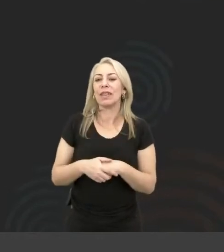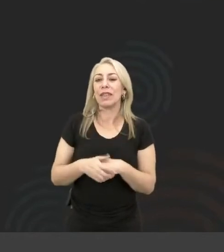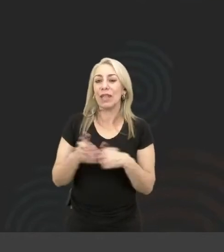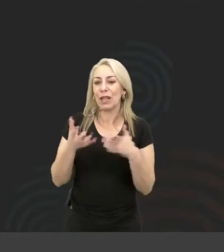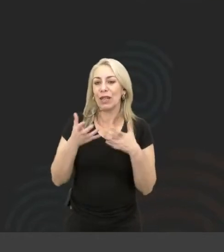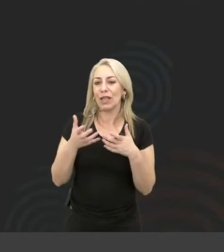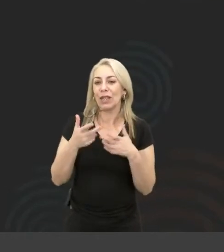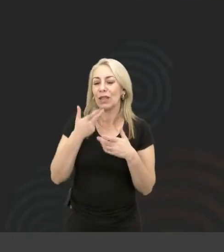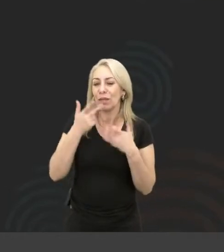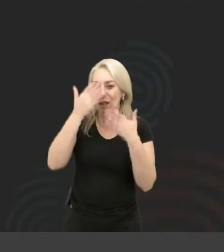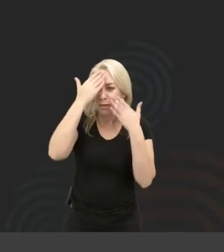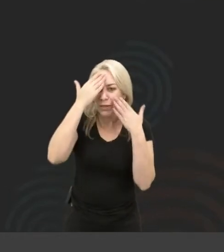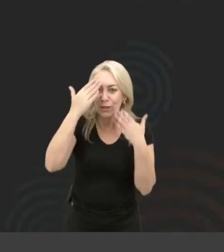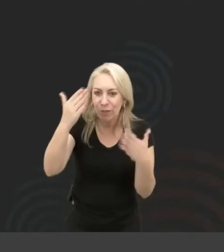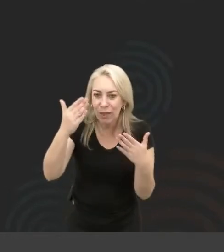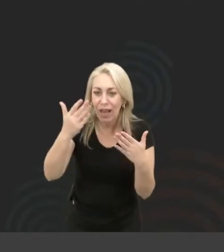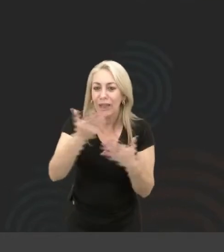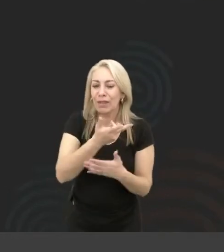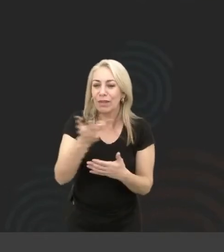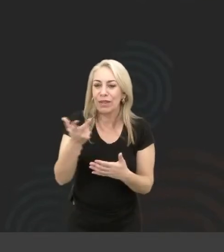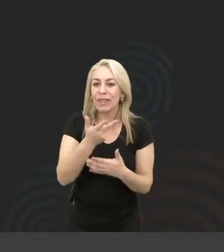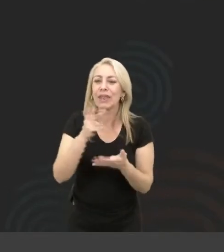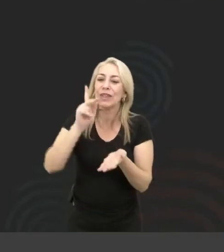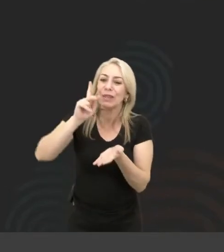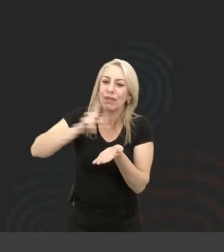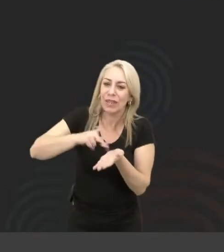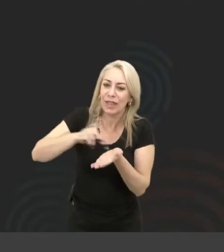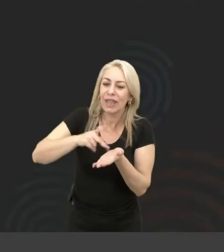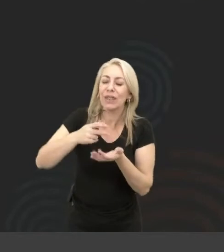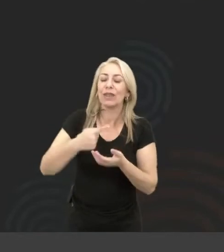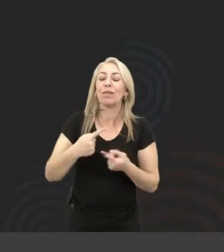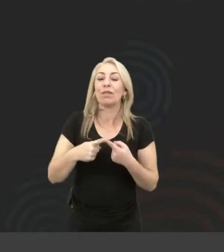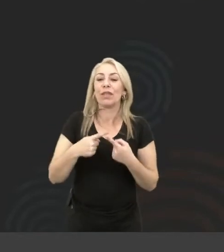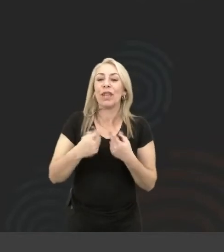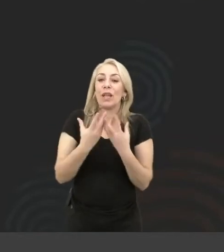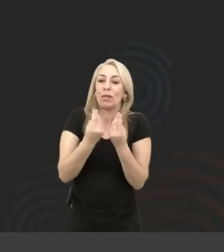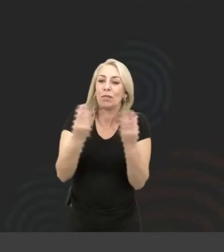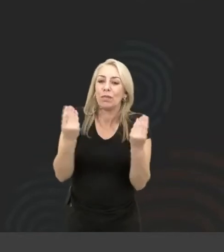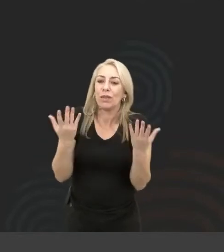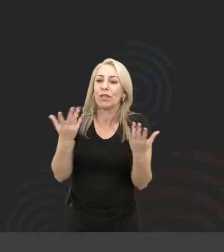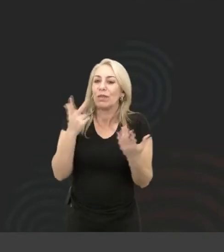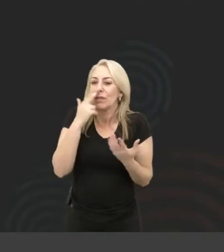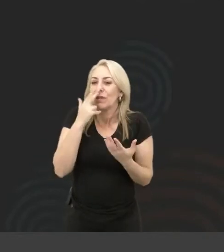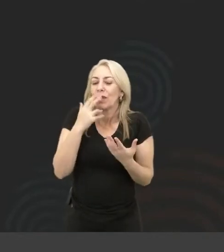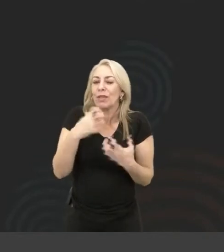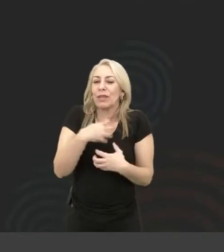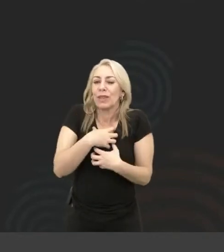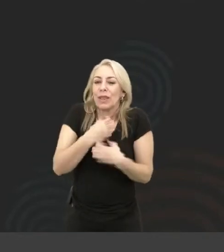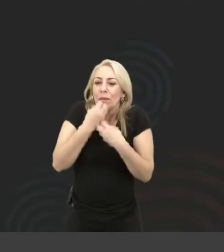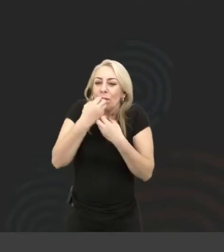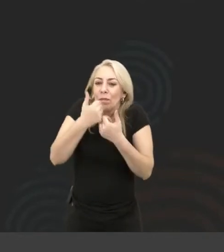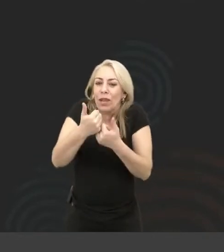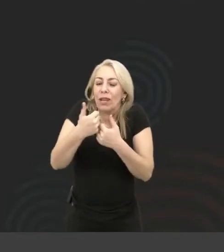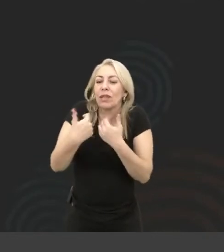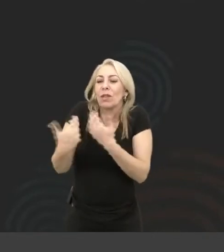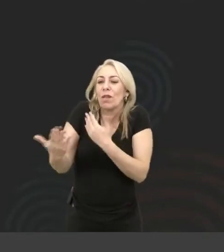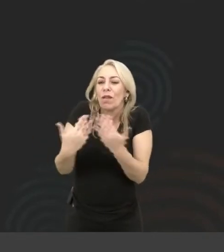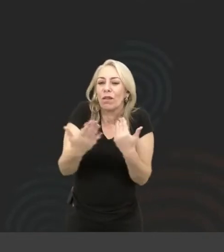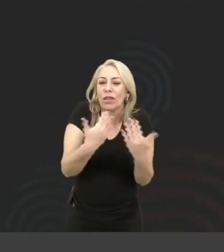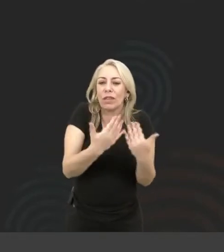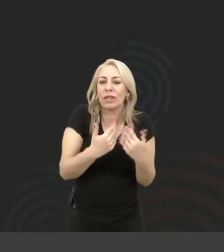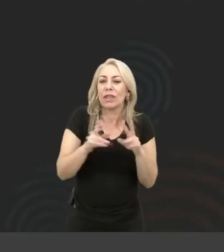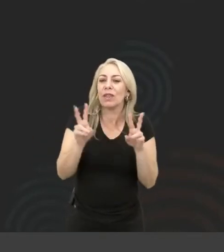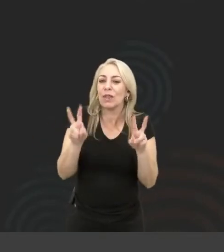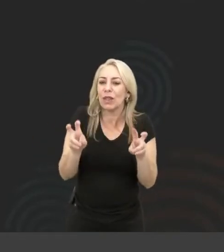eu queria só dizer muito obrigado para vocês, de verdade, porque além de ser muito gostoso de estar conversando sobre isso, de